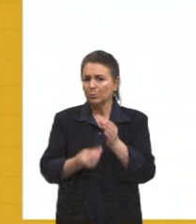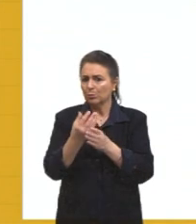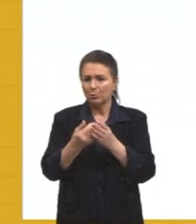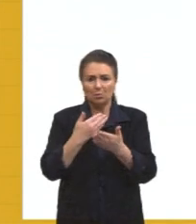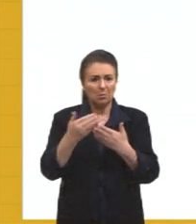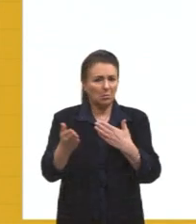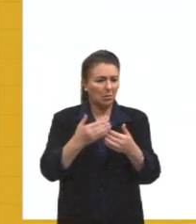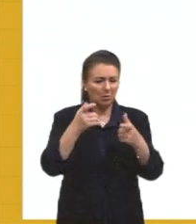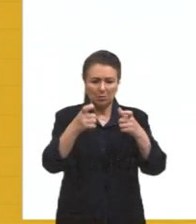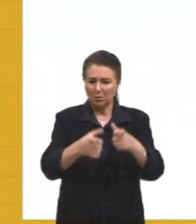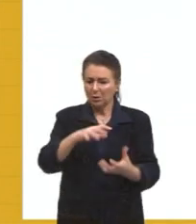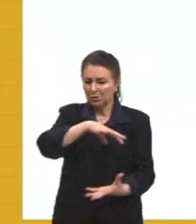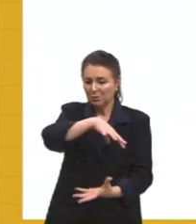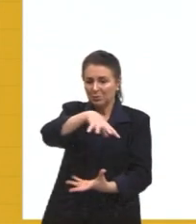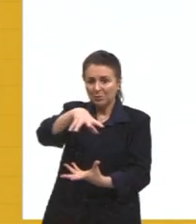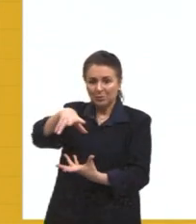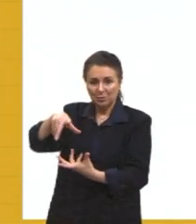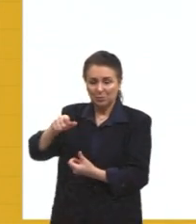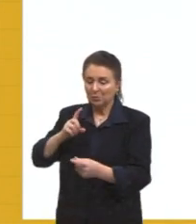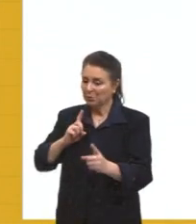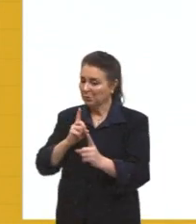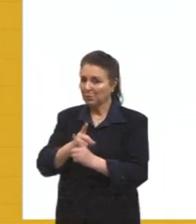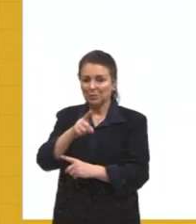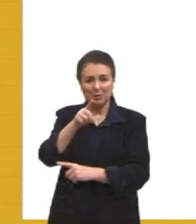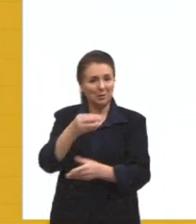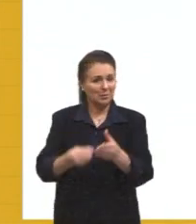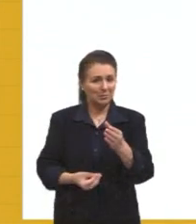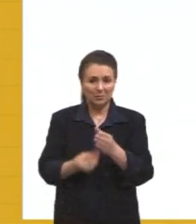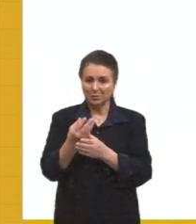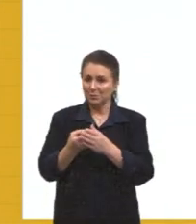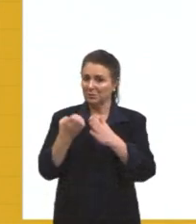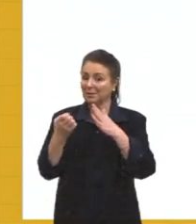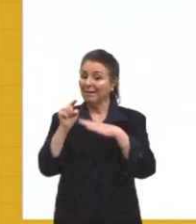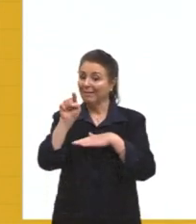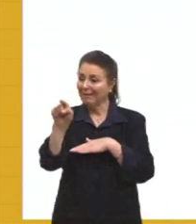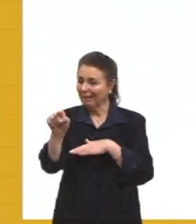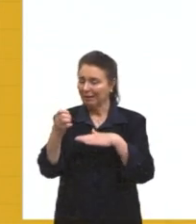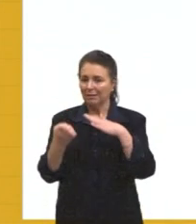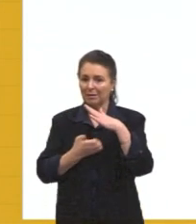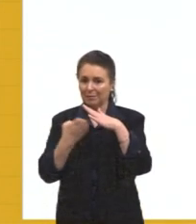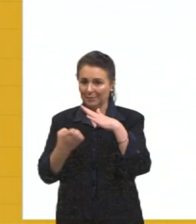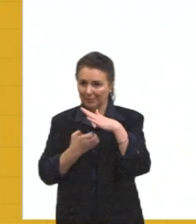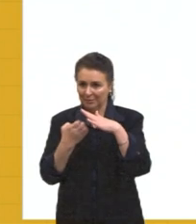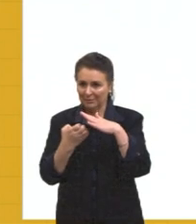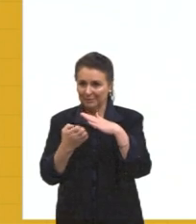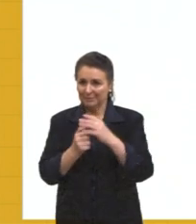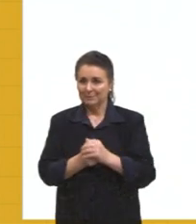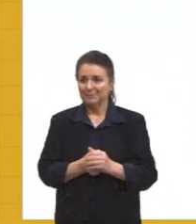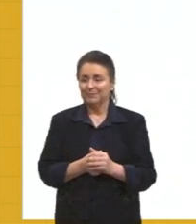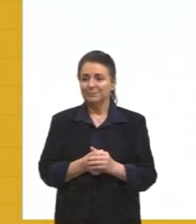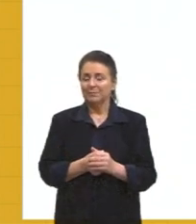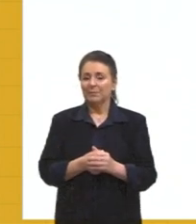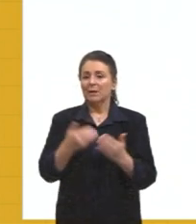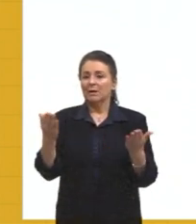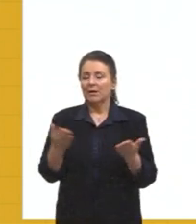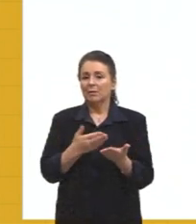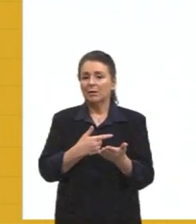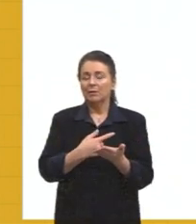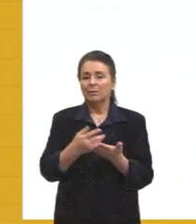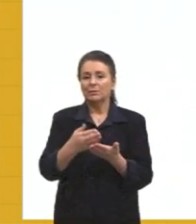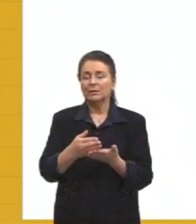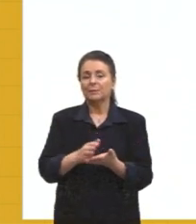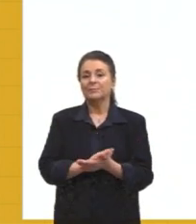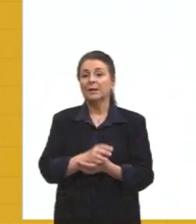lugar do mundo, tá aqui essa relação aí, tá, gurizada? Então, vamos passar mais um aqui. E aí entramos em taxas